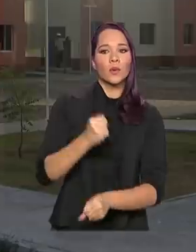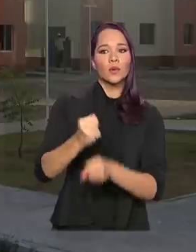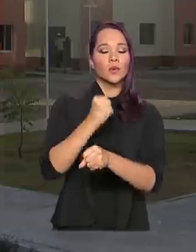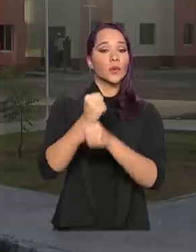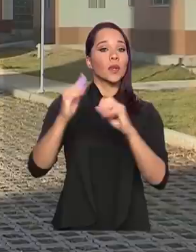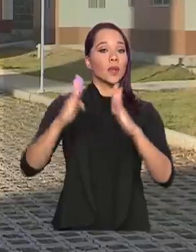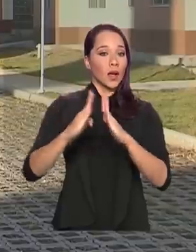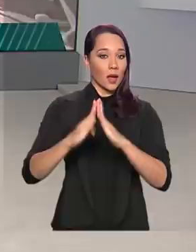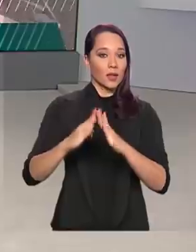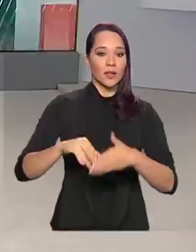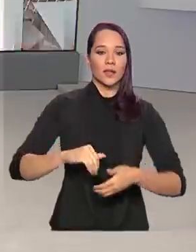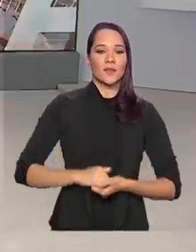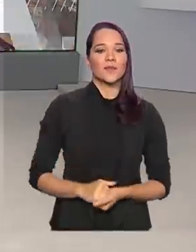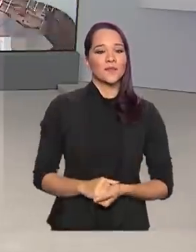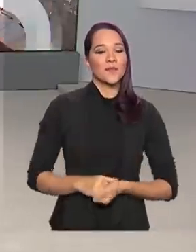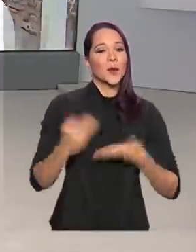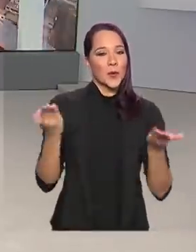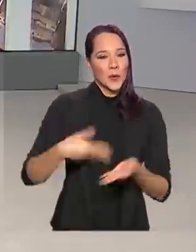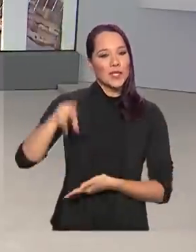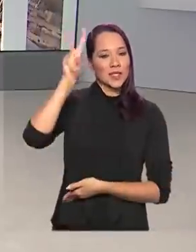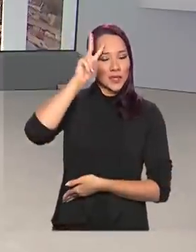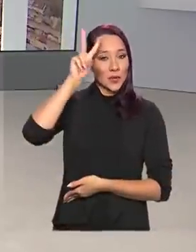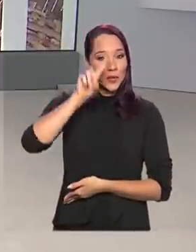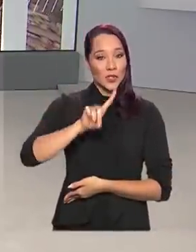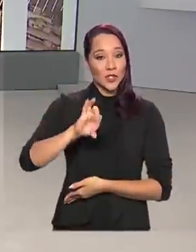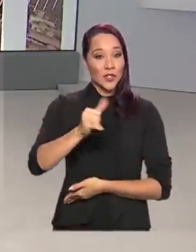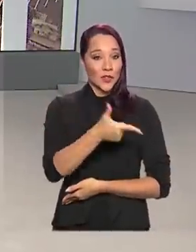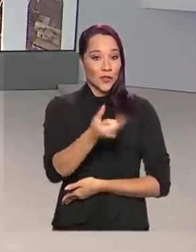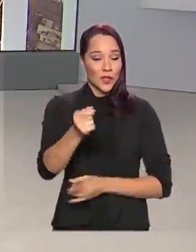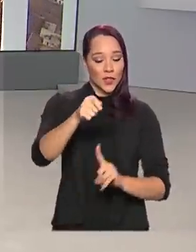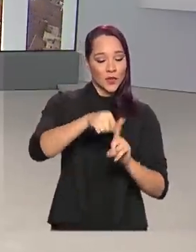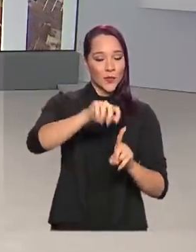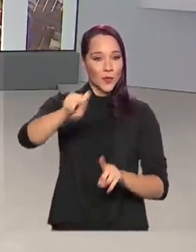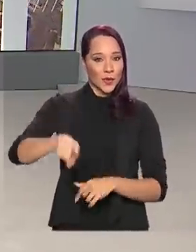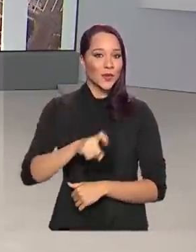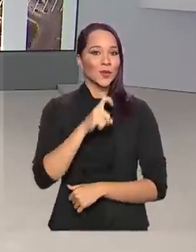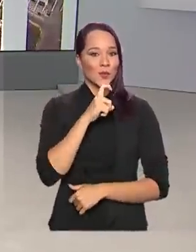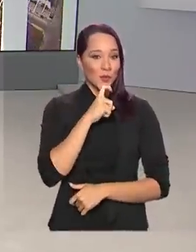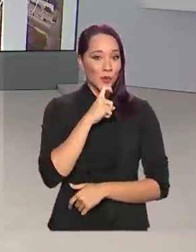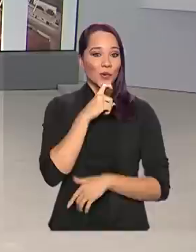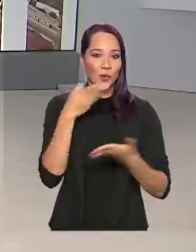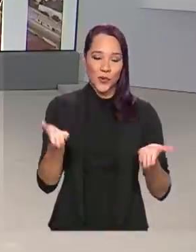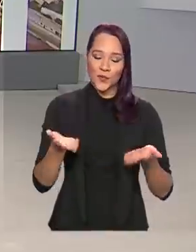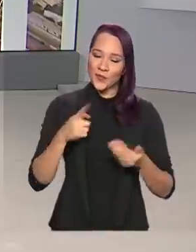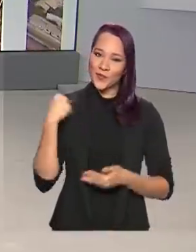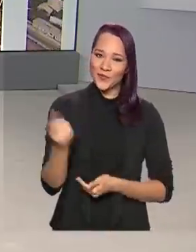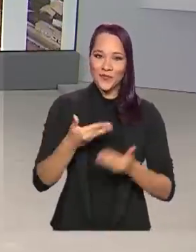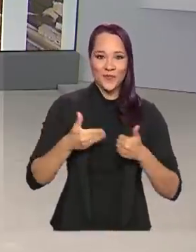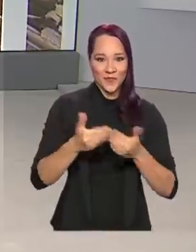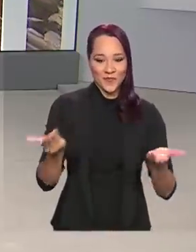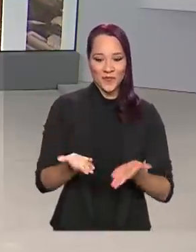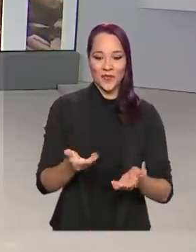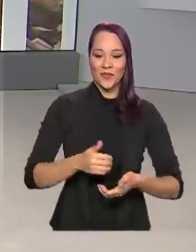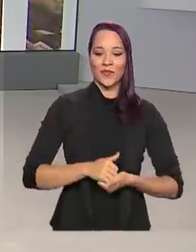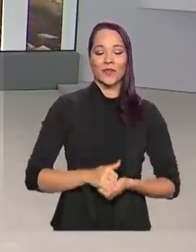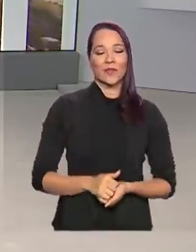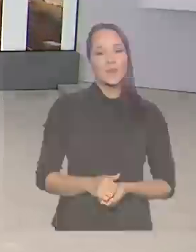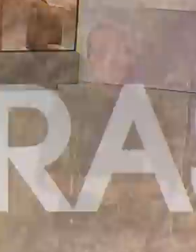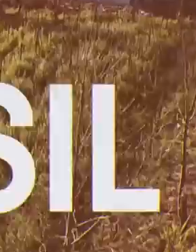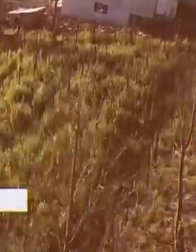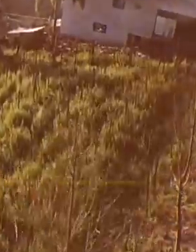casas populares. Hoje é segunda-feira, 20 de julho de 2020. O Brasil em Dia começa agora.